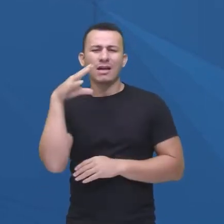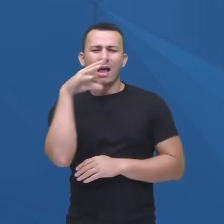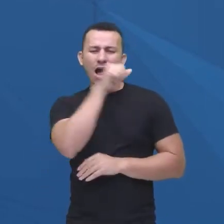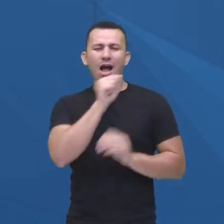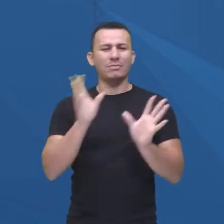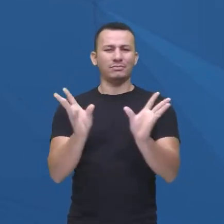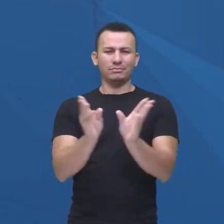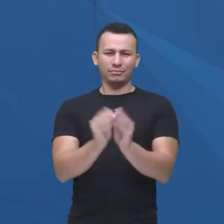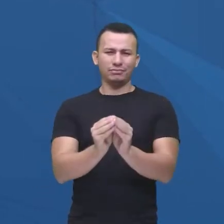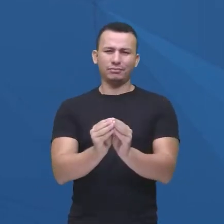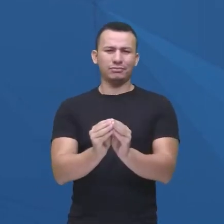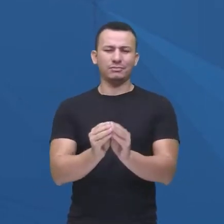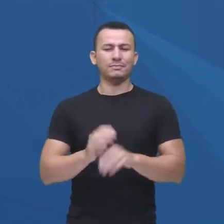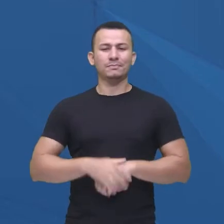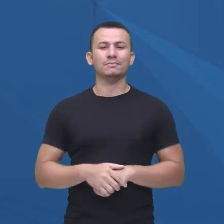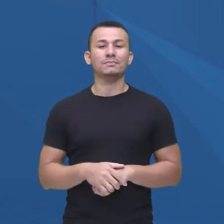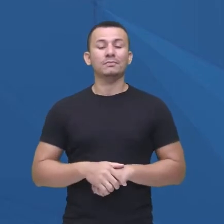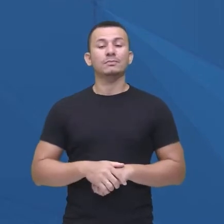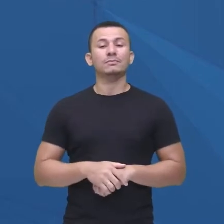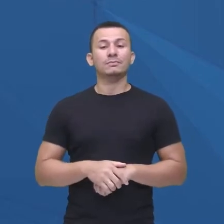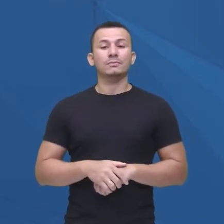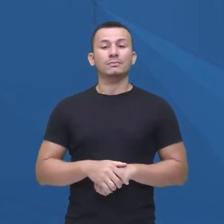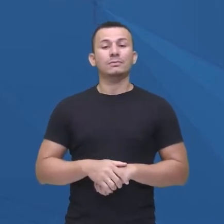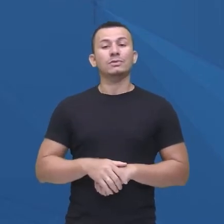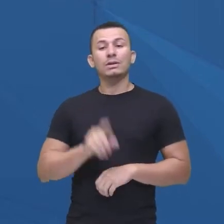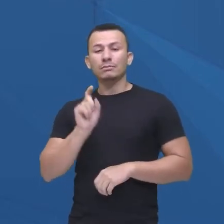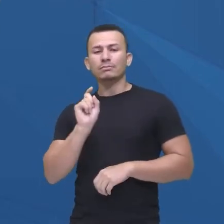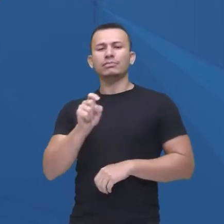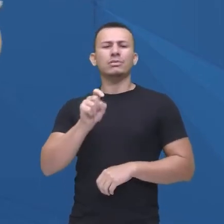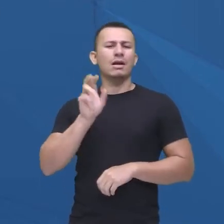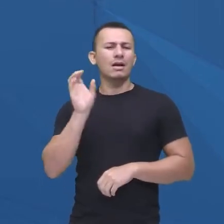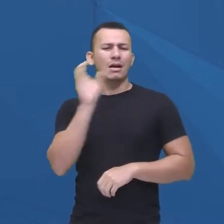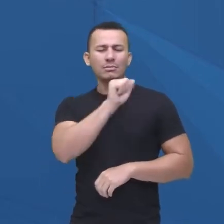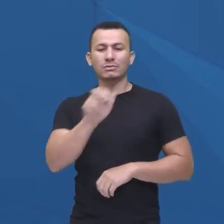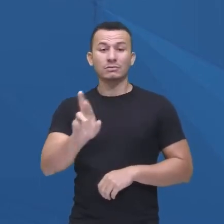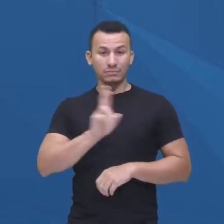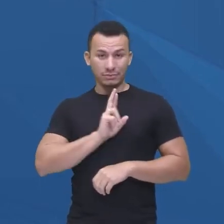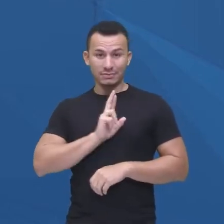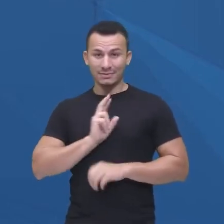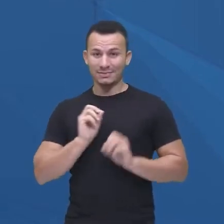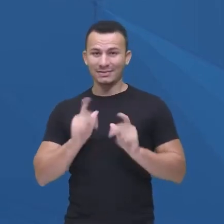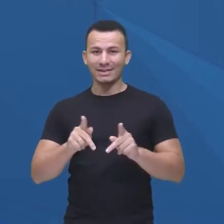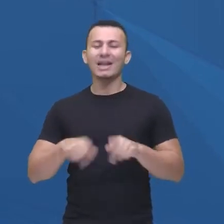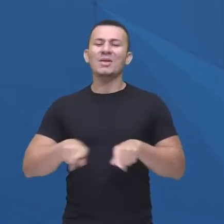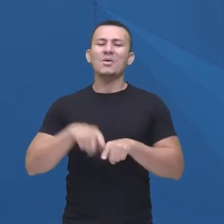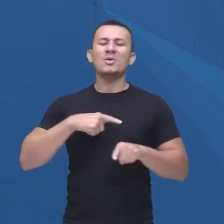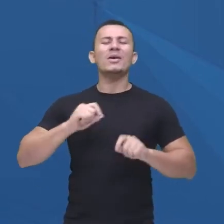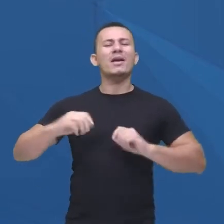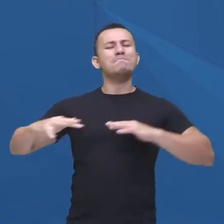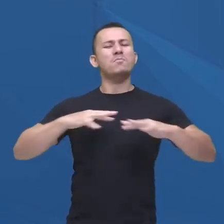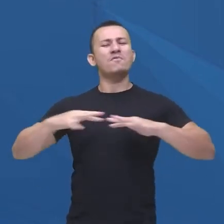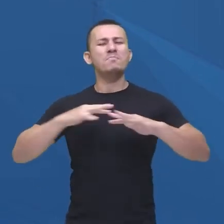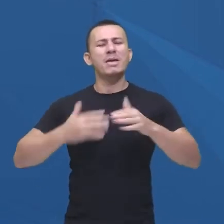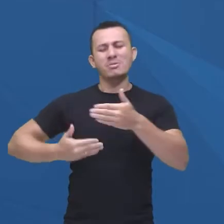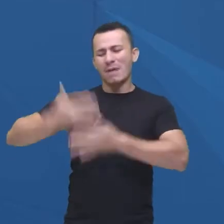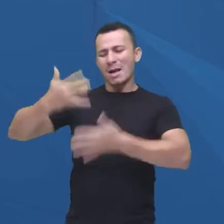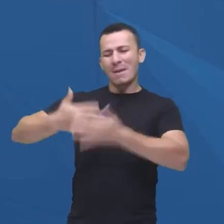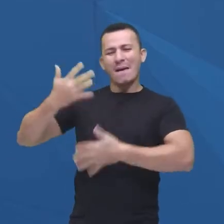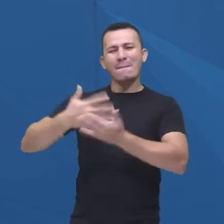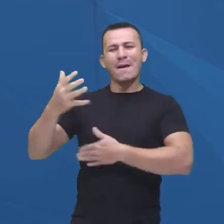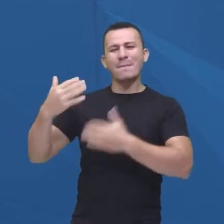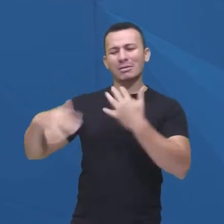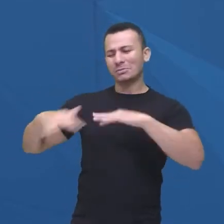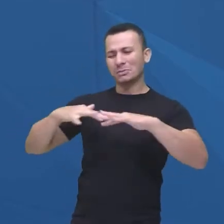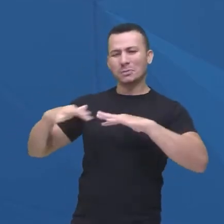não pode perder o momento de clicar ali na resposta, tá bom? E eu quero ver também muita movimentação no nosso chat, tudo bem?